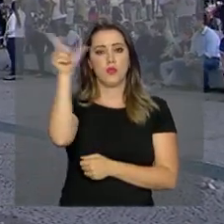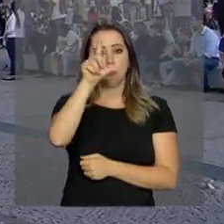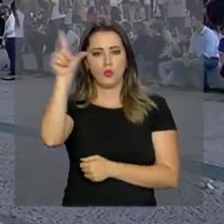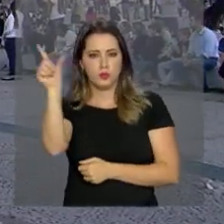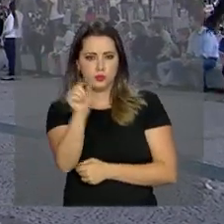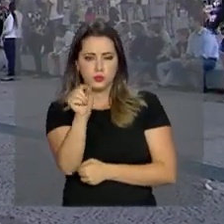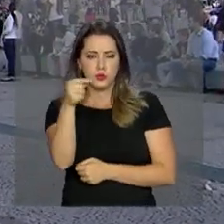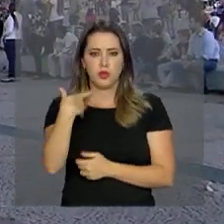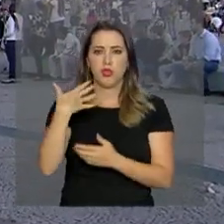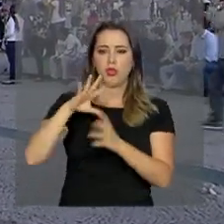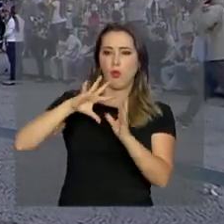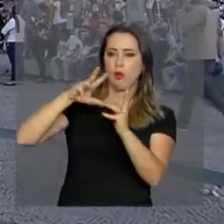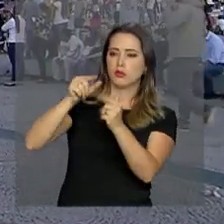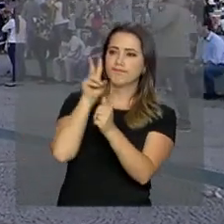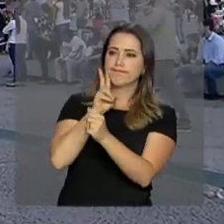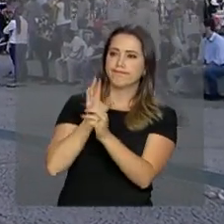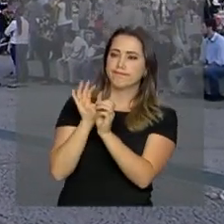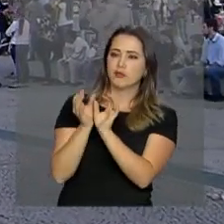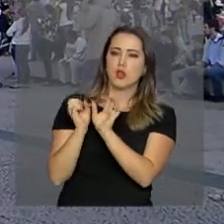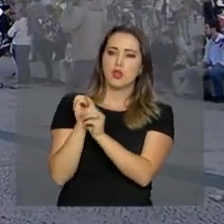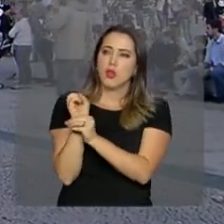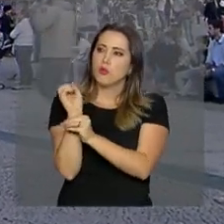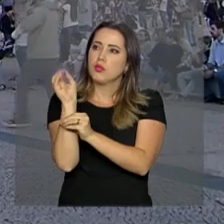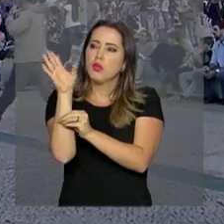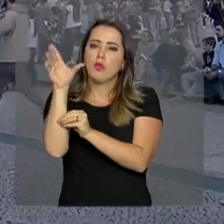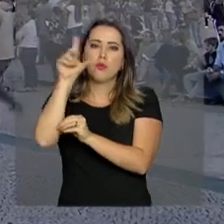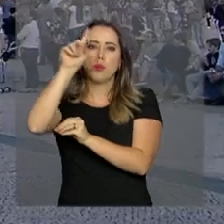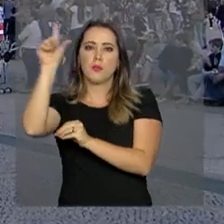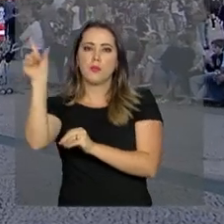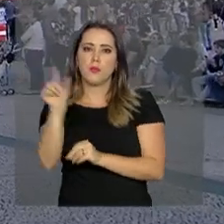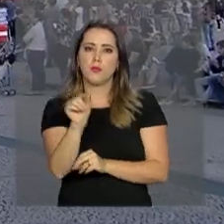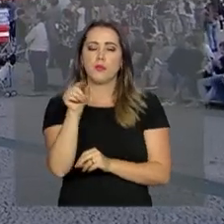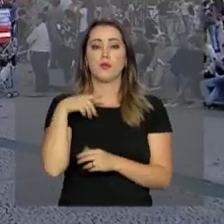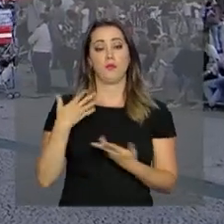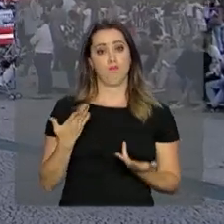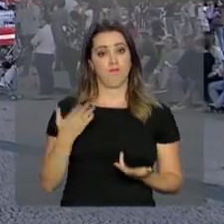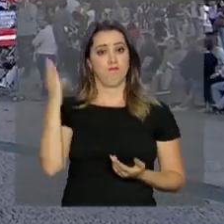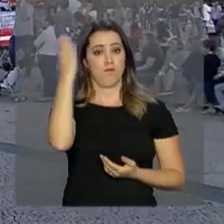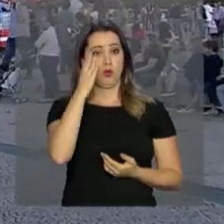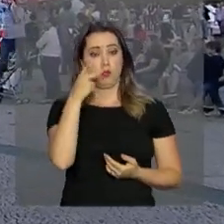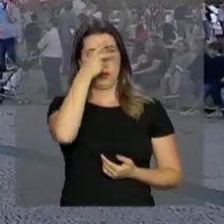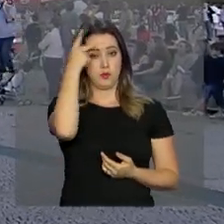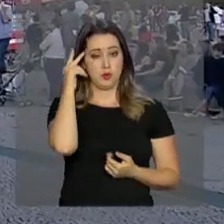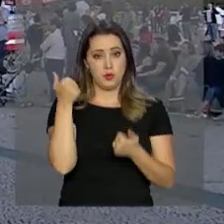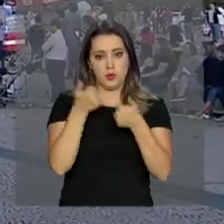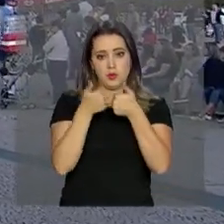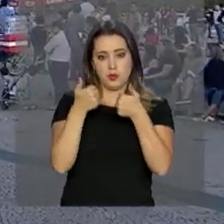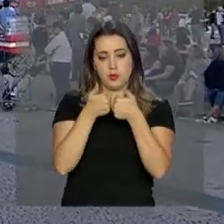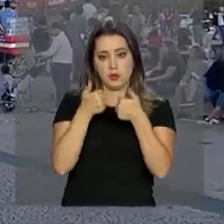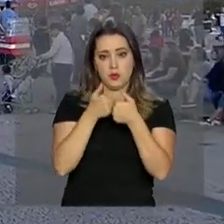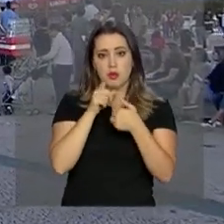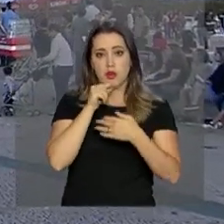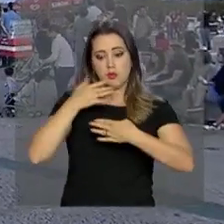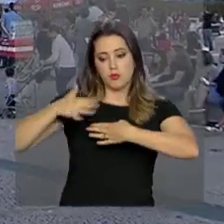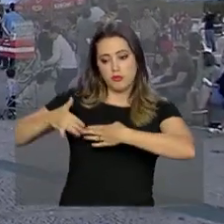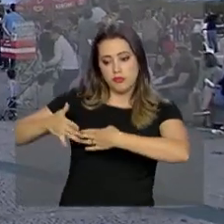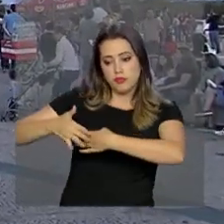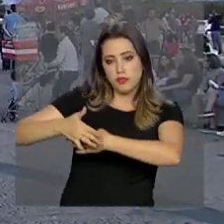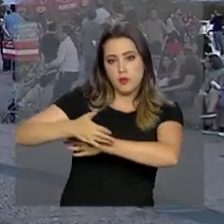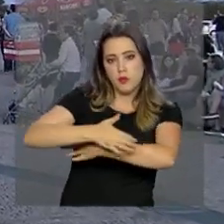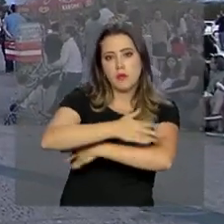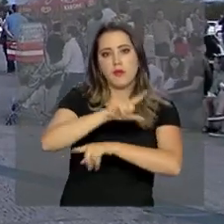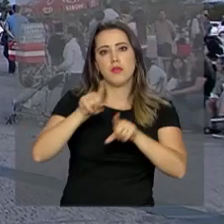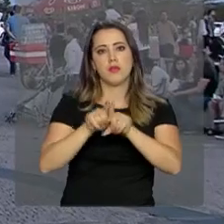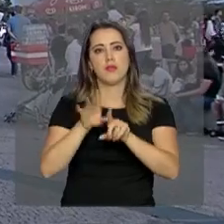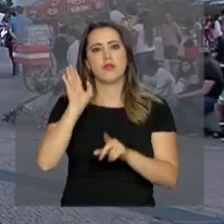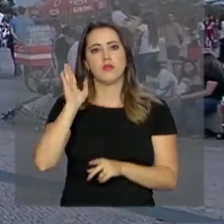isso, a sombra da Terra incide sobre a sombra da Lua. No Brasil, quem está próximo ao litoral, portanto, na parte leste do